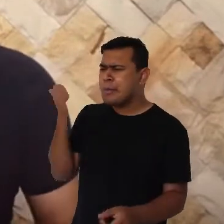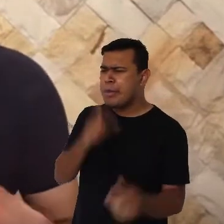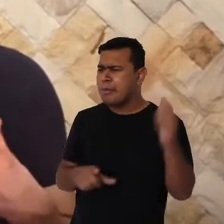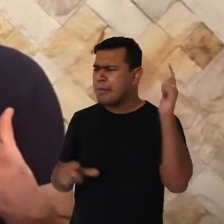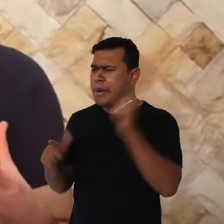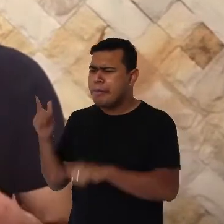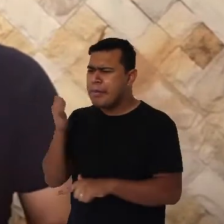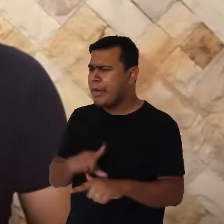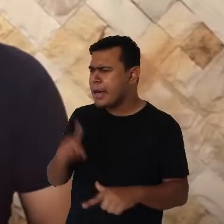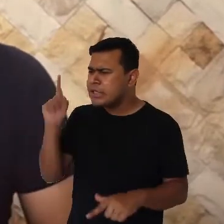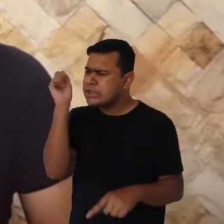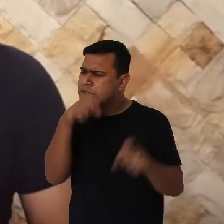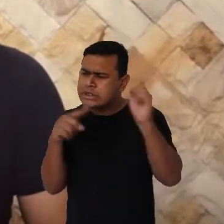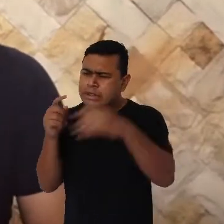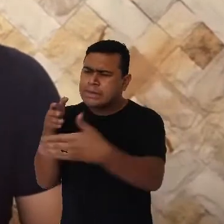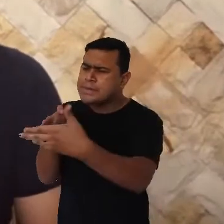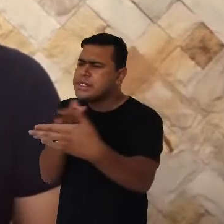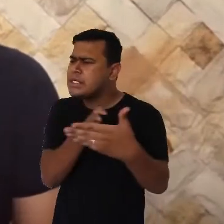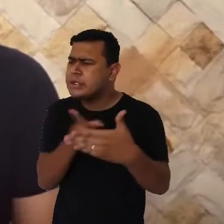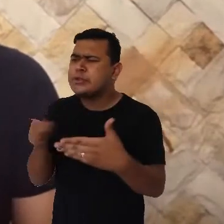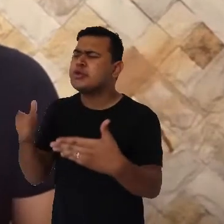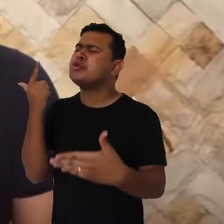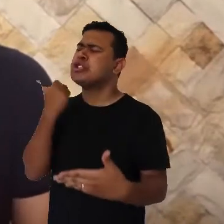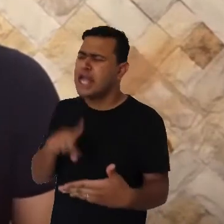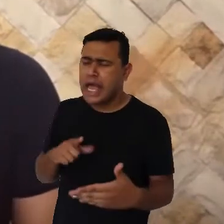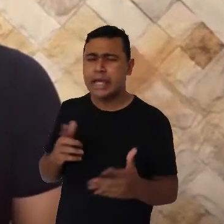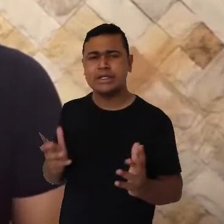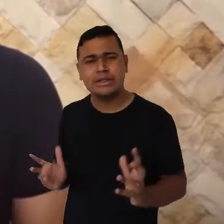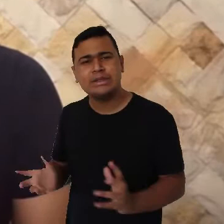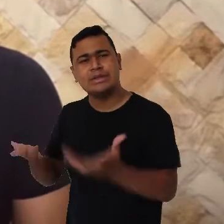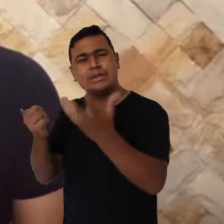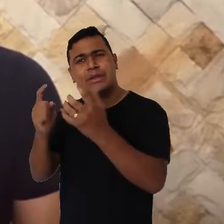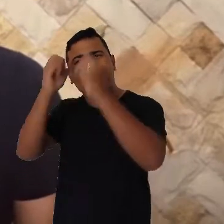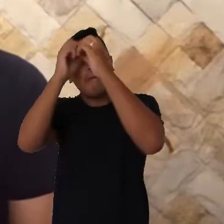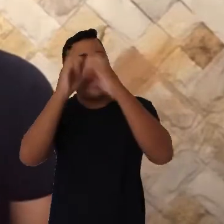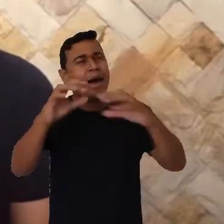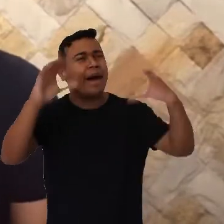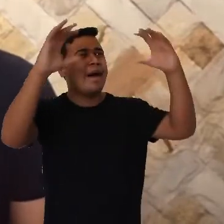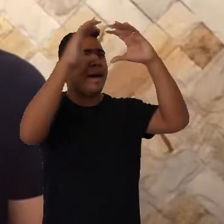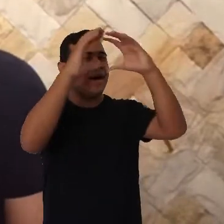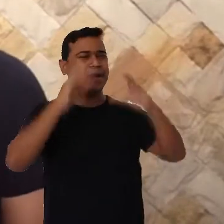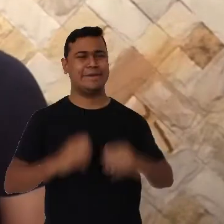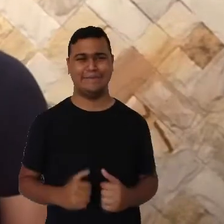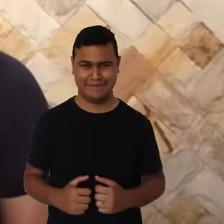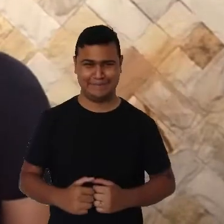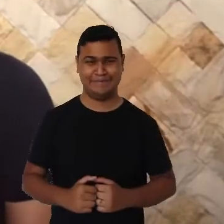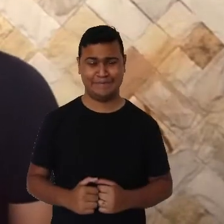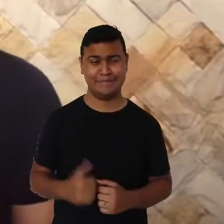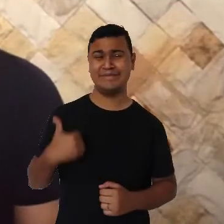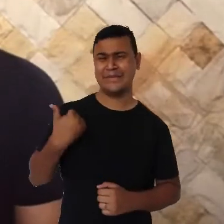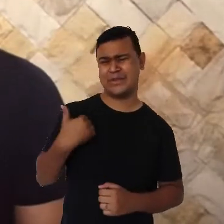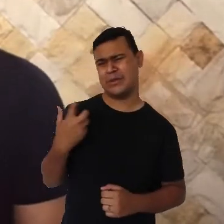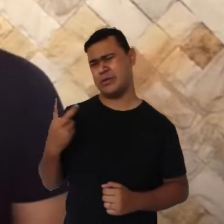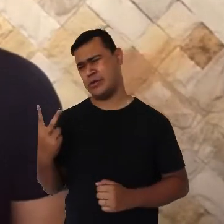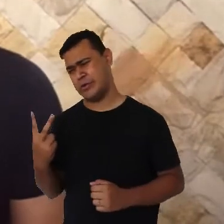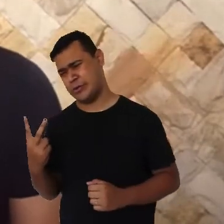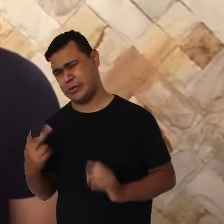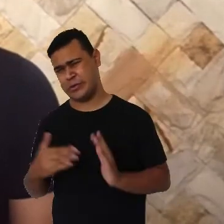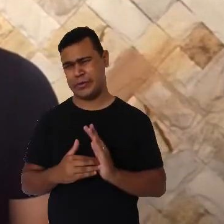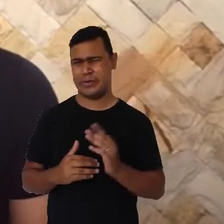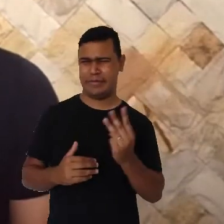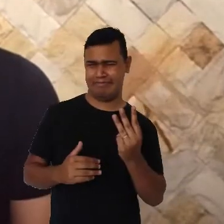aproveitando assim para estimular também a sua imaginação. Já por volta dos 2, 3 anos de idade,